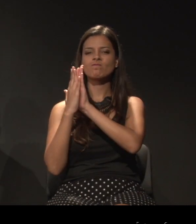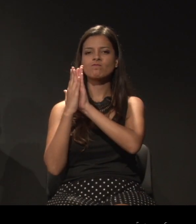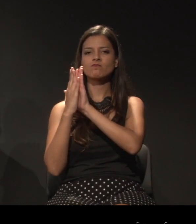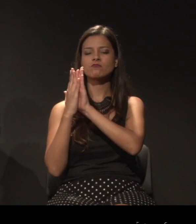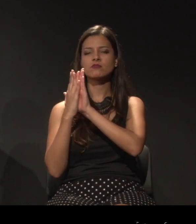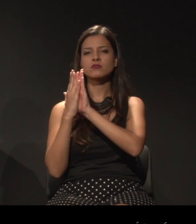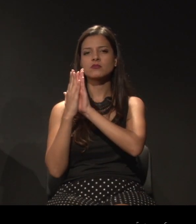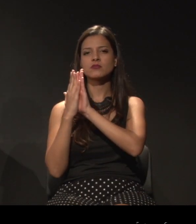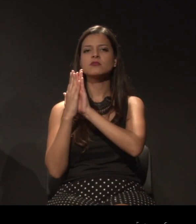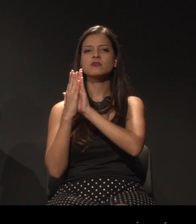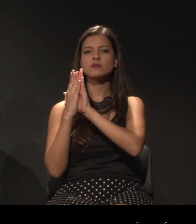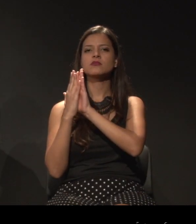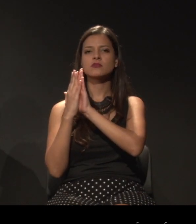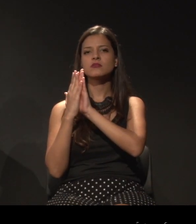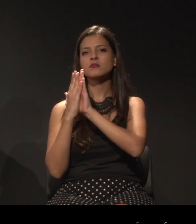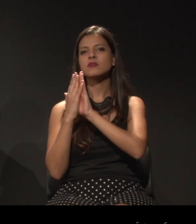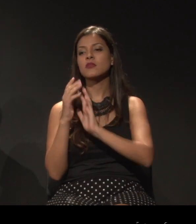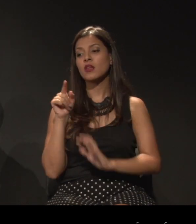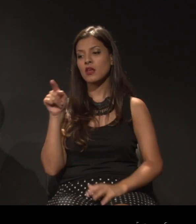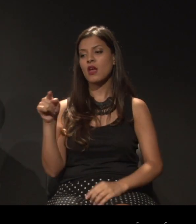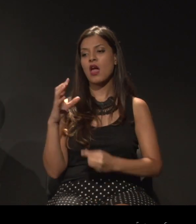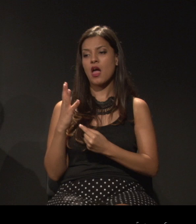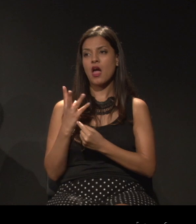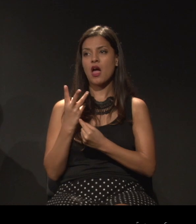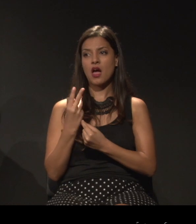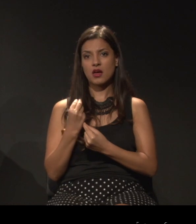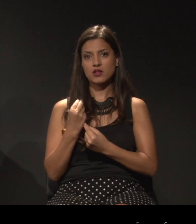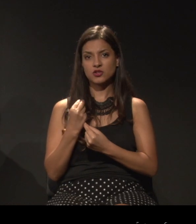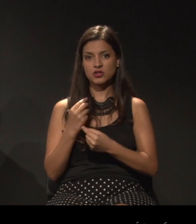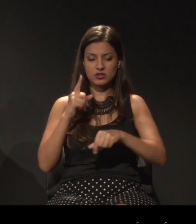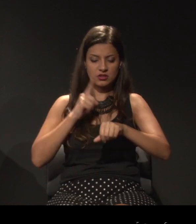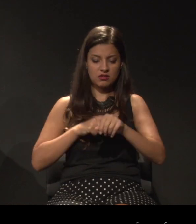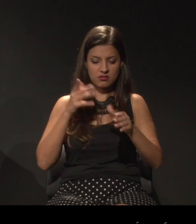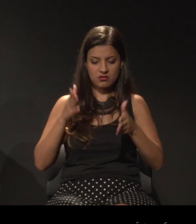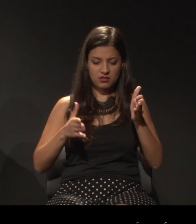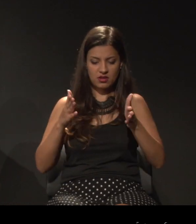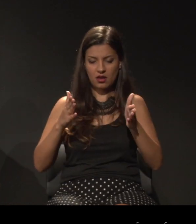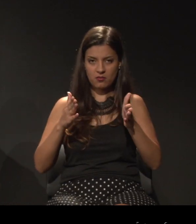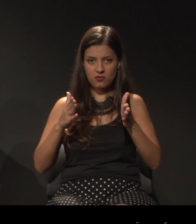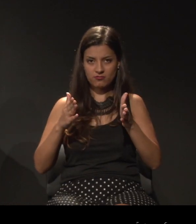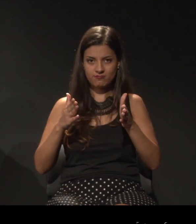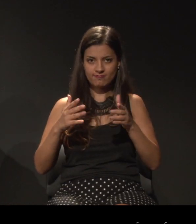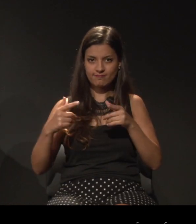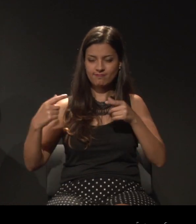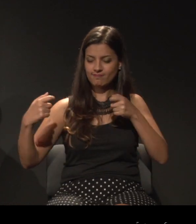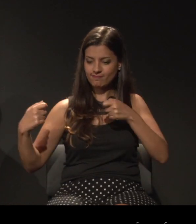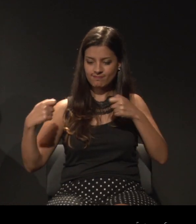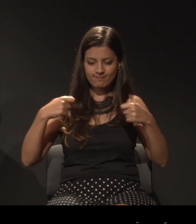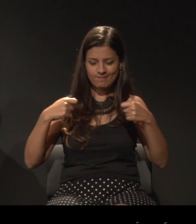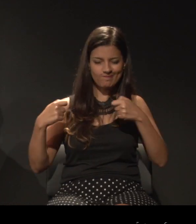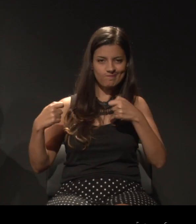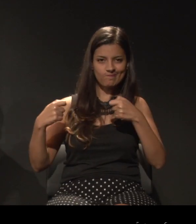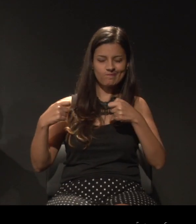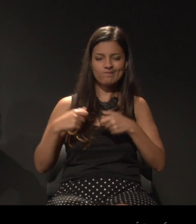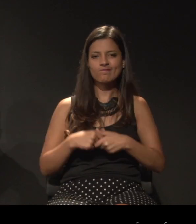de confronto do artista com o seu tempo. Talvez pela